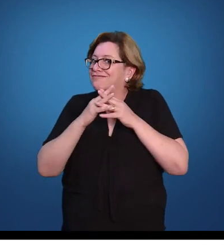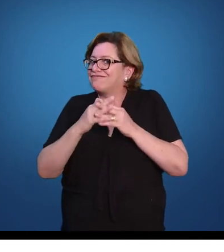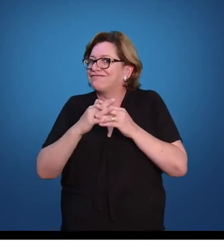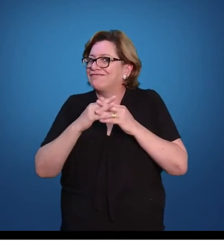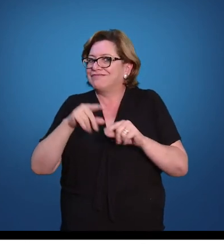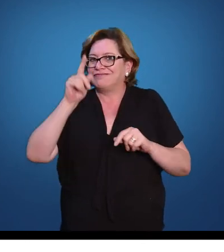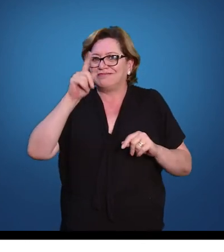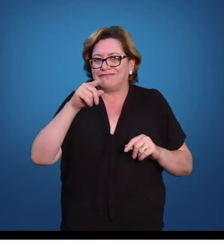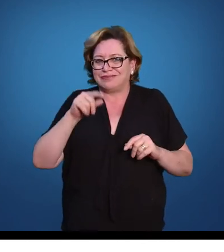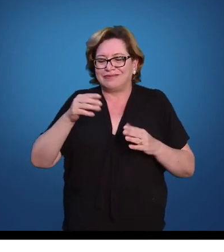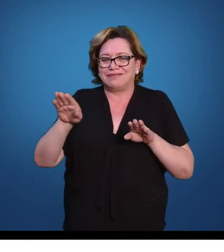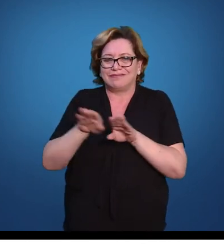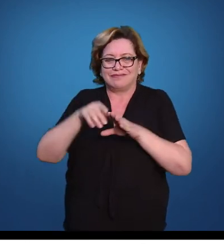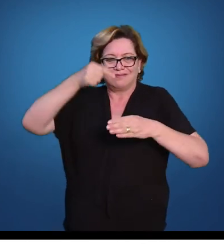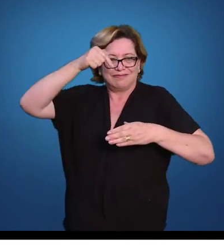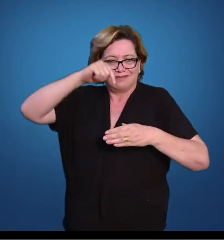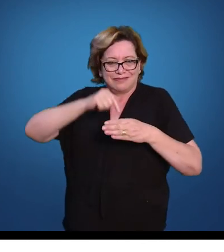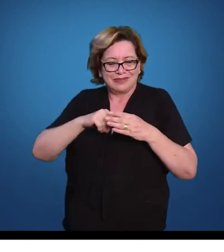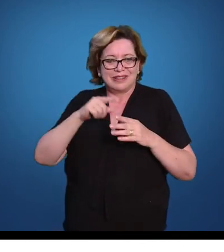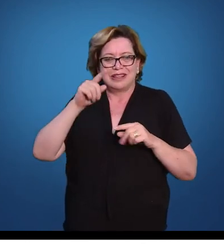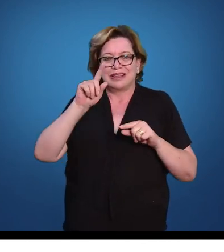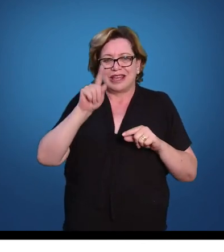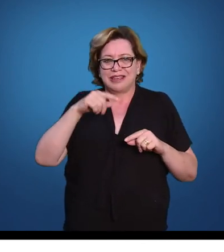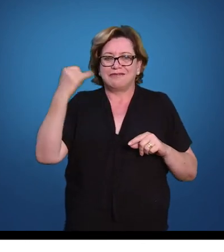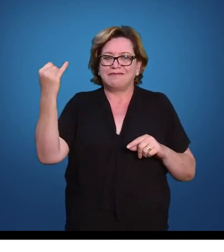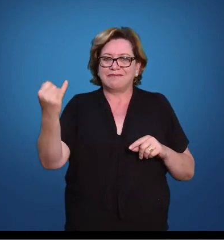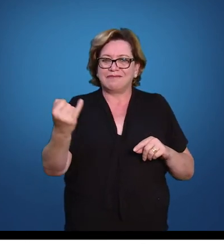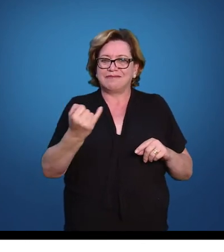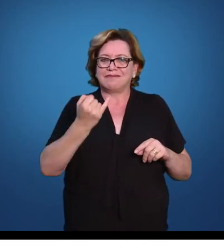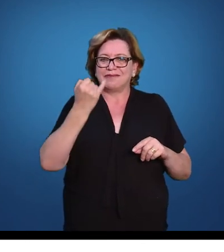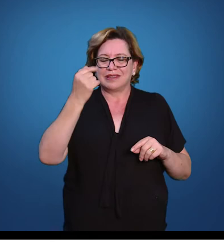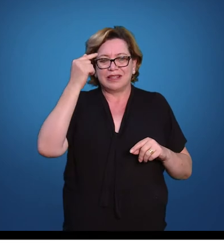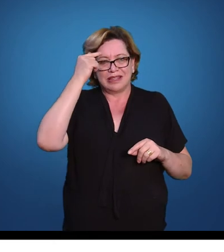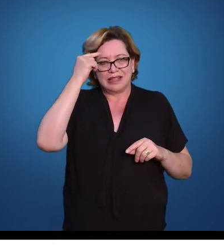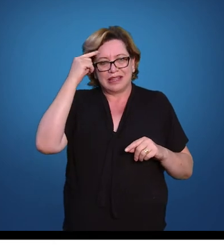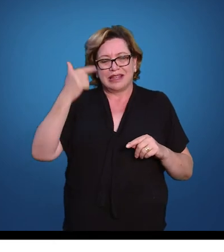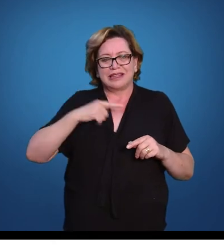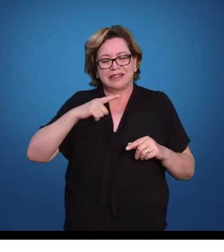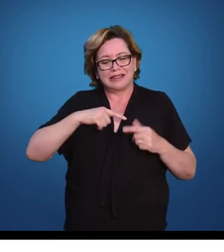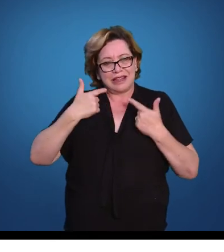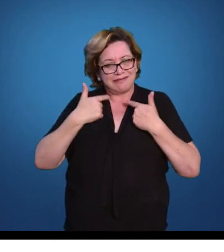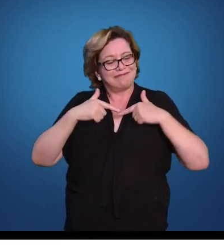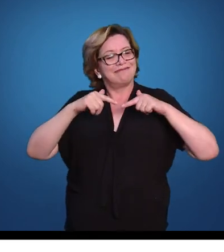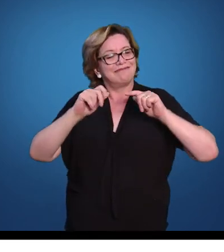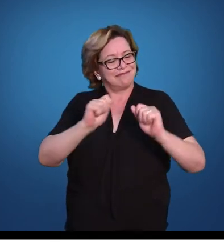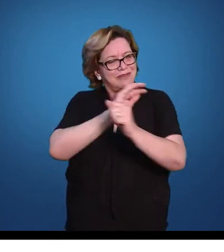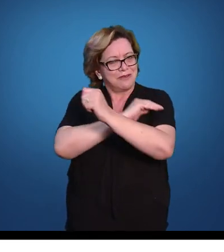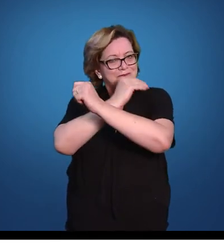mais complexo e bem mais importante pensar que há língua, sim, e uma língua linda, uma língua forte, uma língua